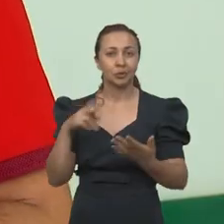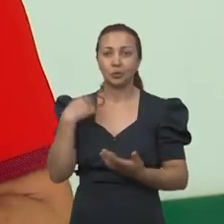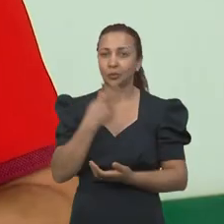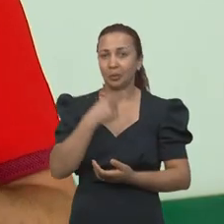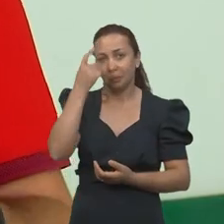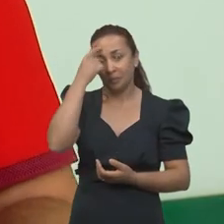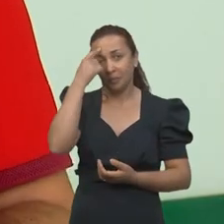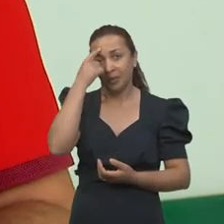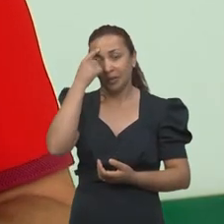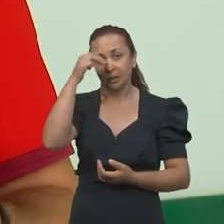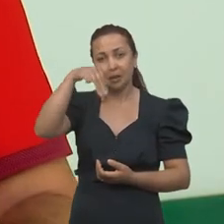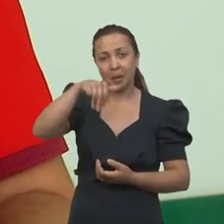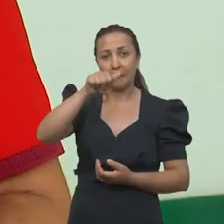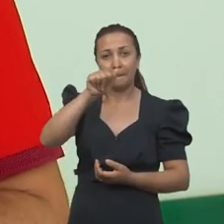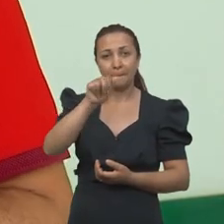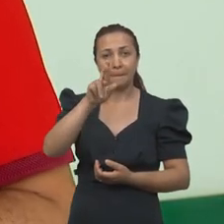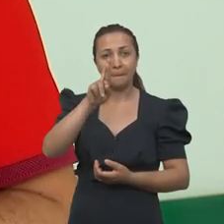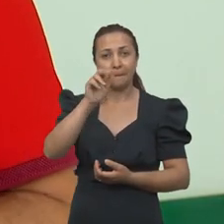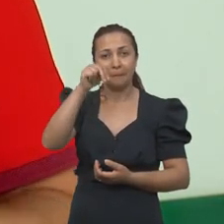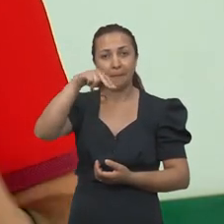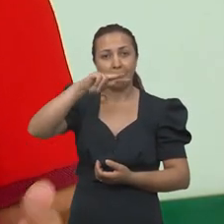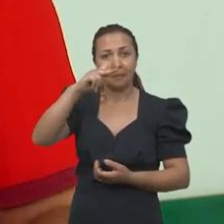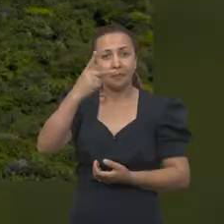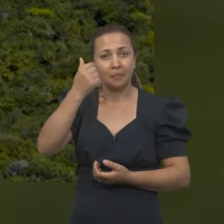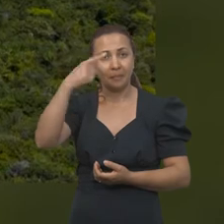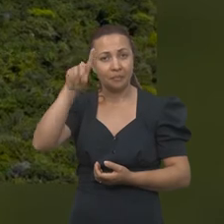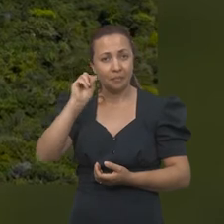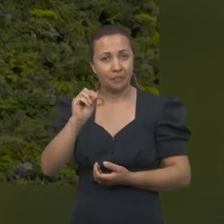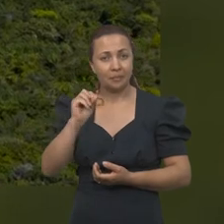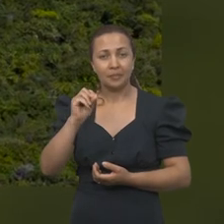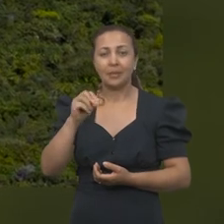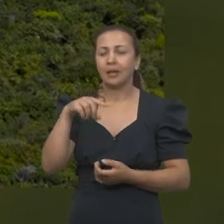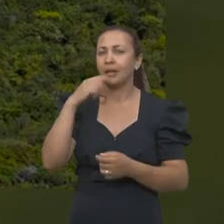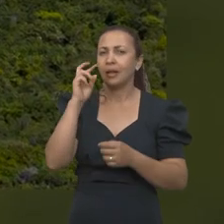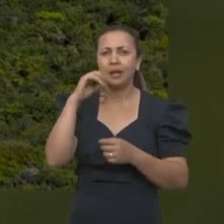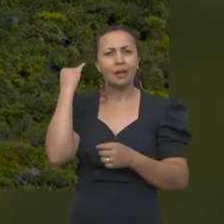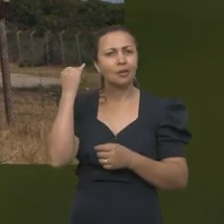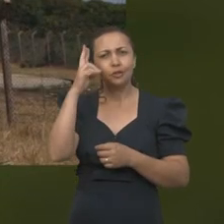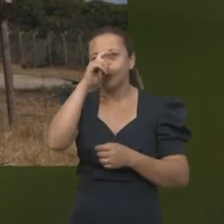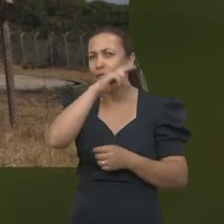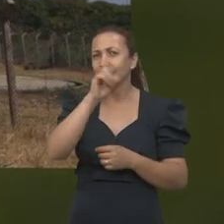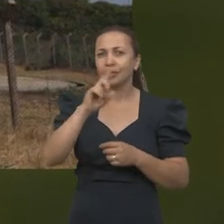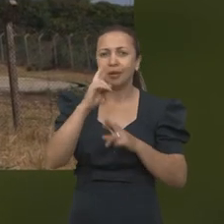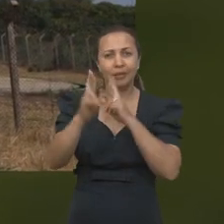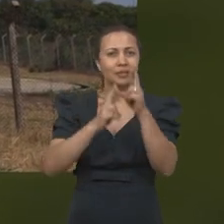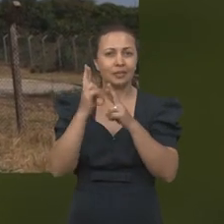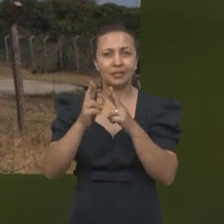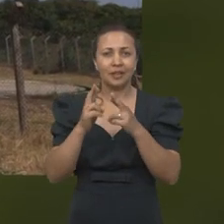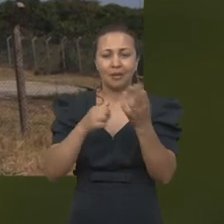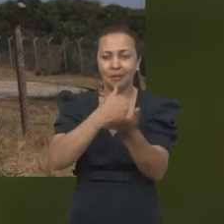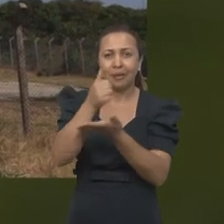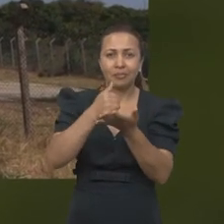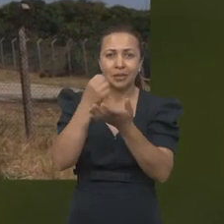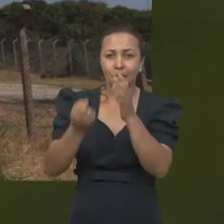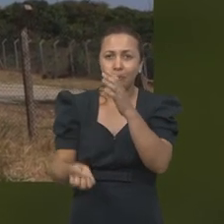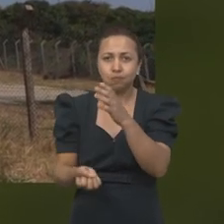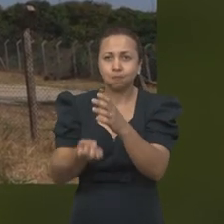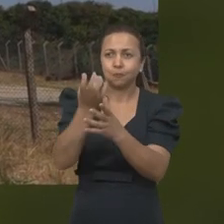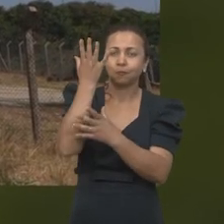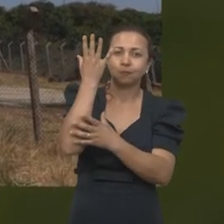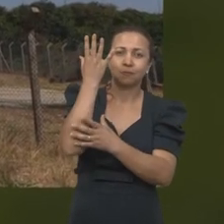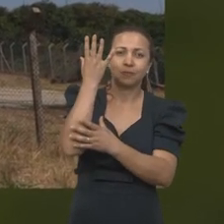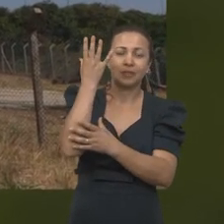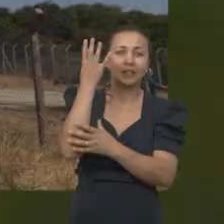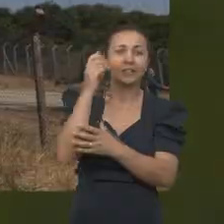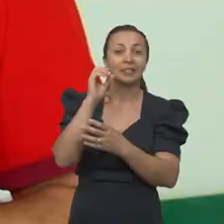E quando a gente pensa no Maranhão, quando nós pensamos em São Luís, é impossível não correlacionar com a base de lançamento de Alcântara, que